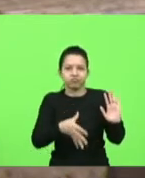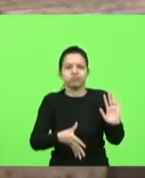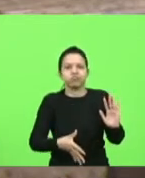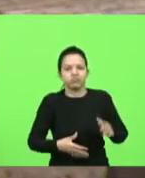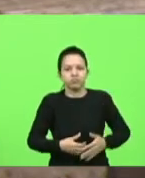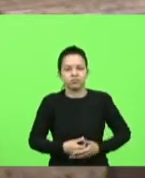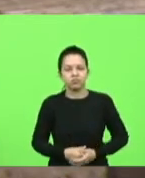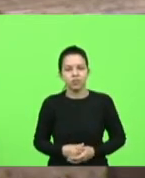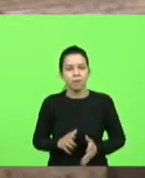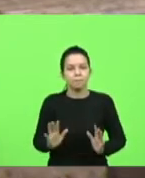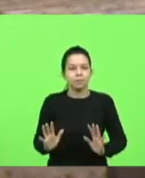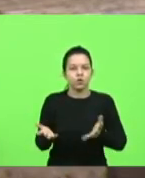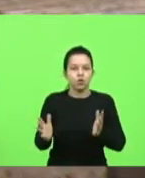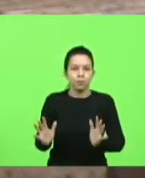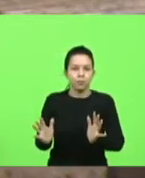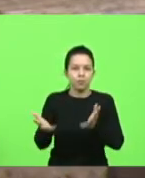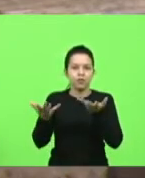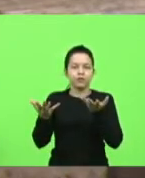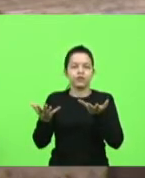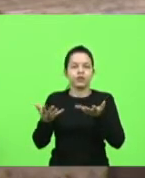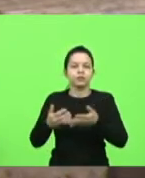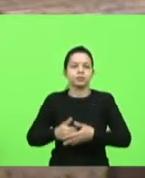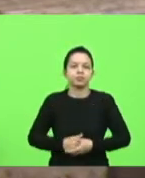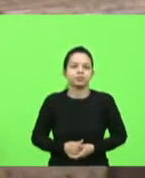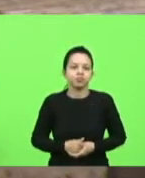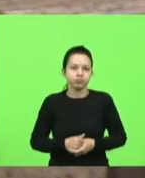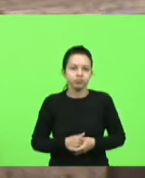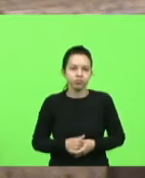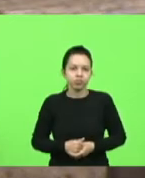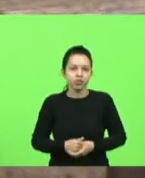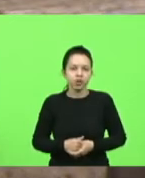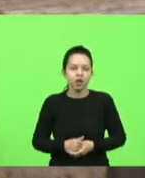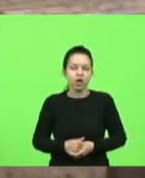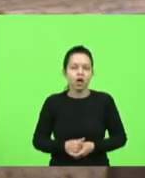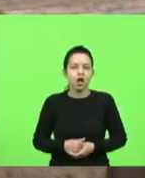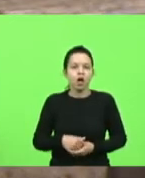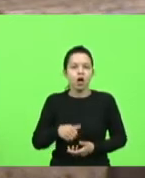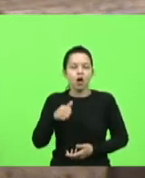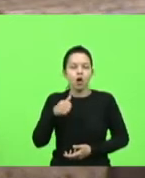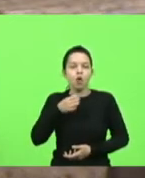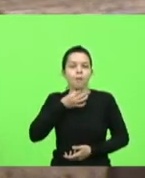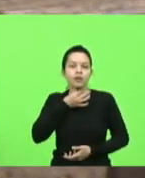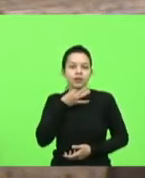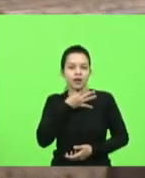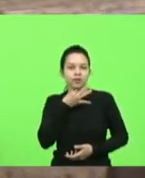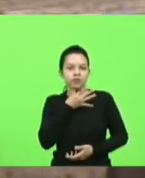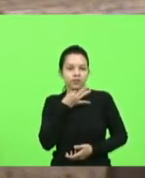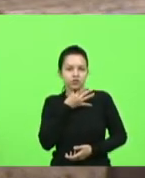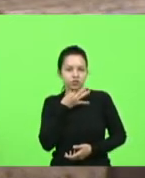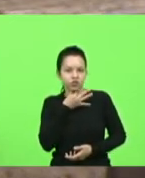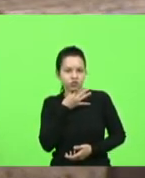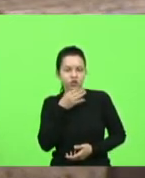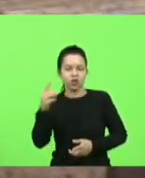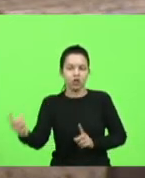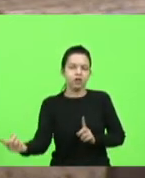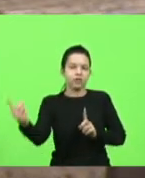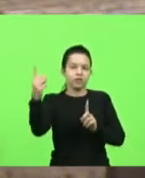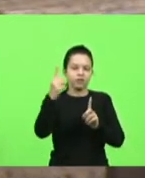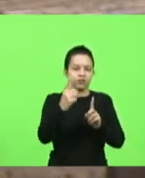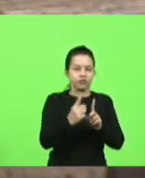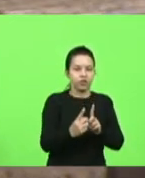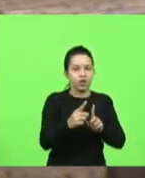promoveram aqui então a vinda de uma travesti para fazer esse curso aqui de